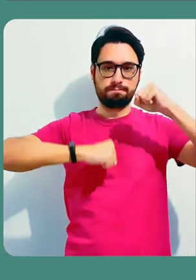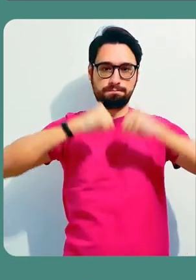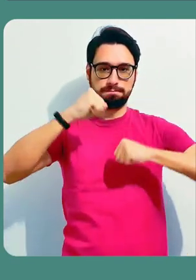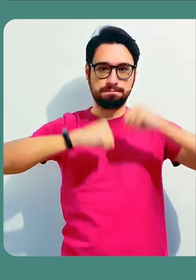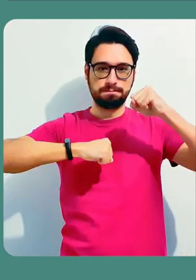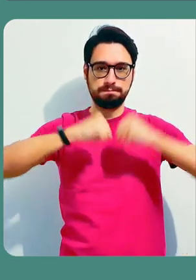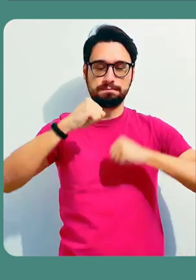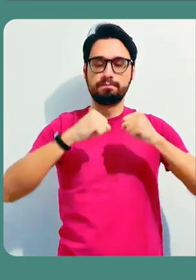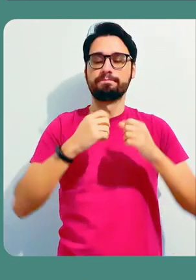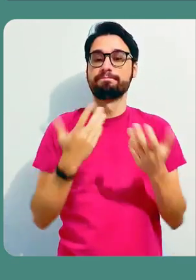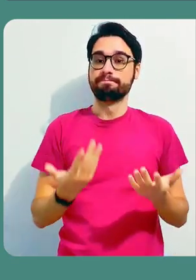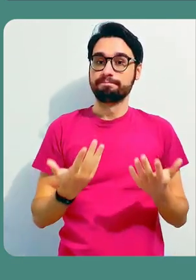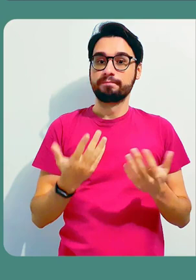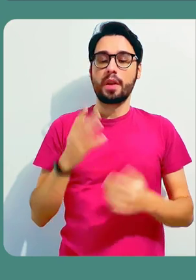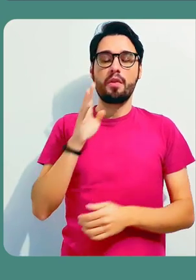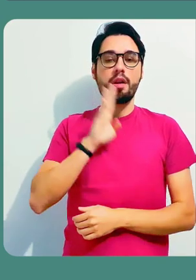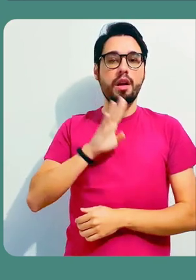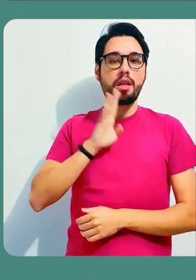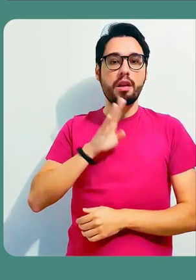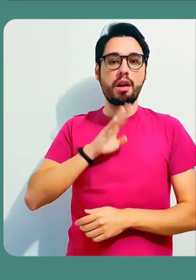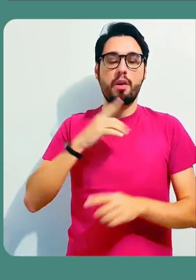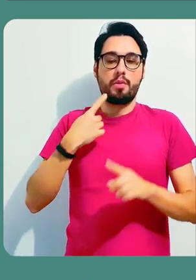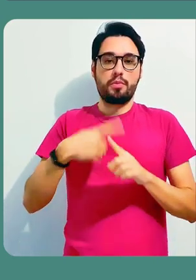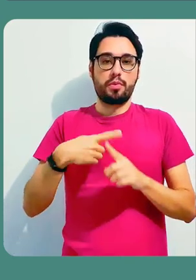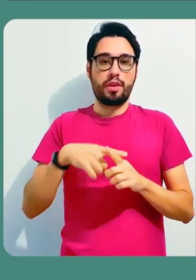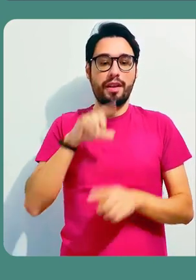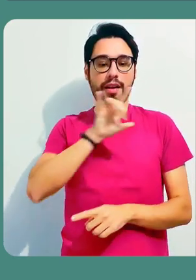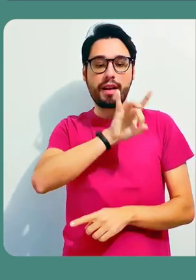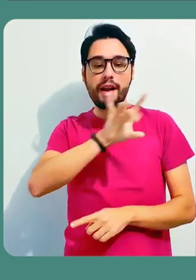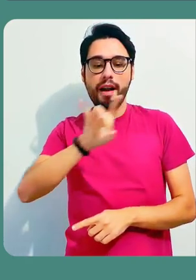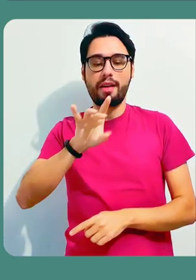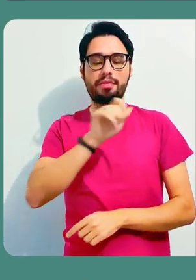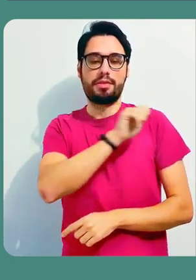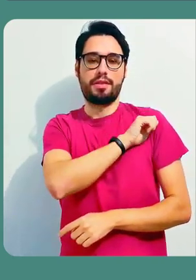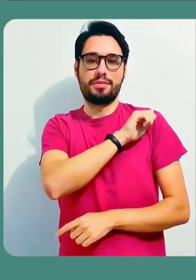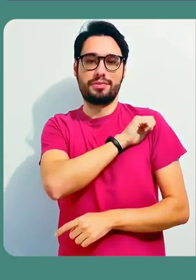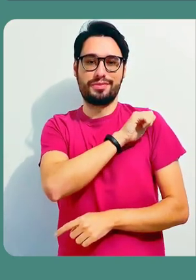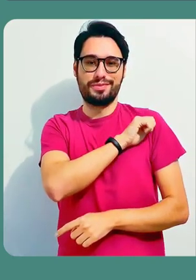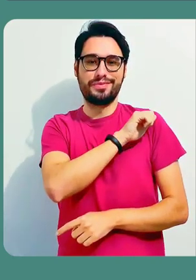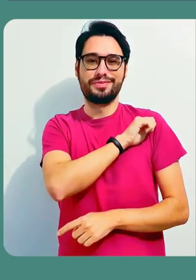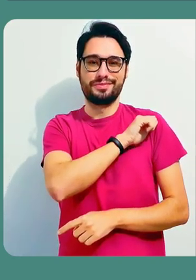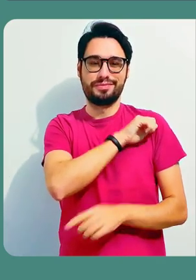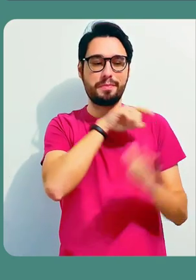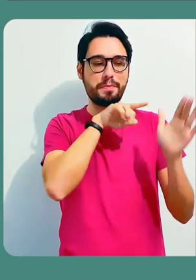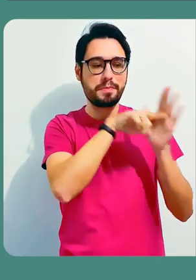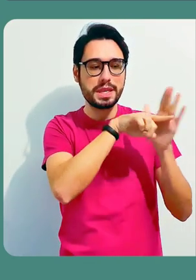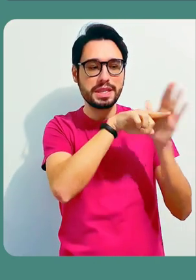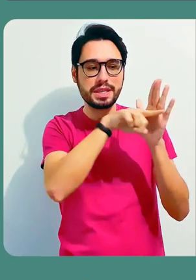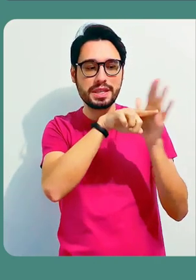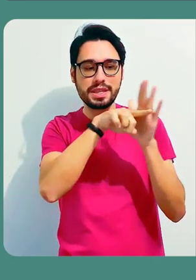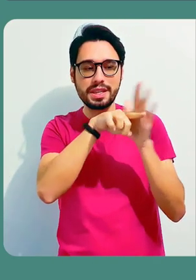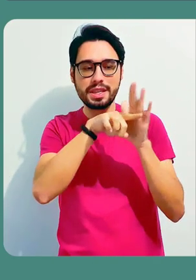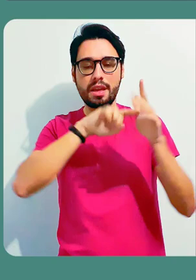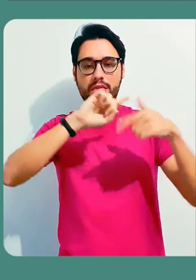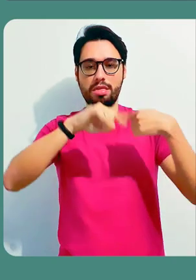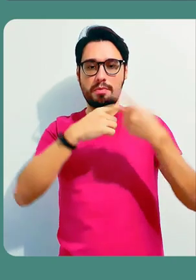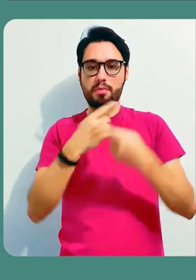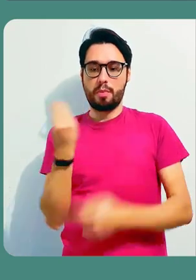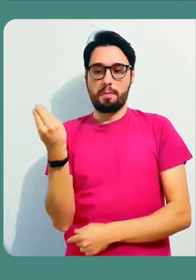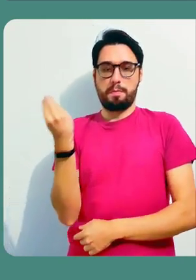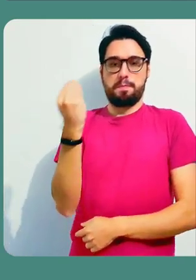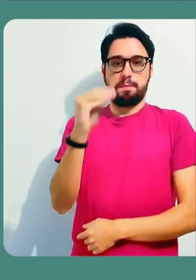forças que atuam nestes diferentes equipamentos. Então esta é uma ferramenta muito bacana porque conforme cada aluno vai